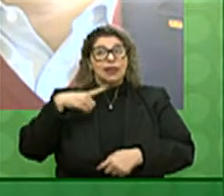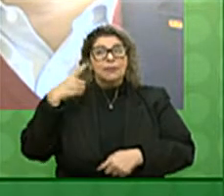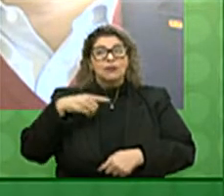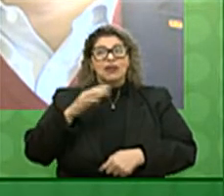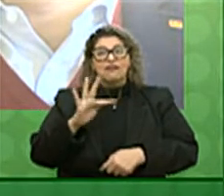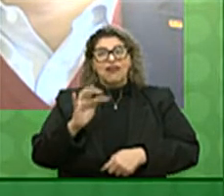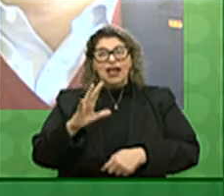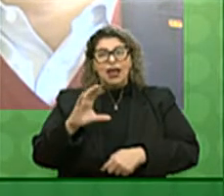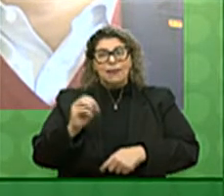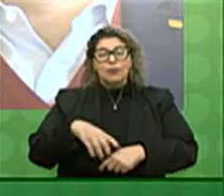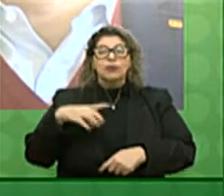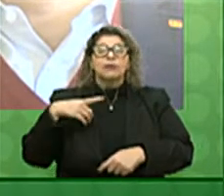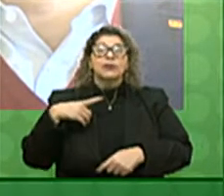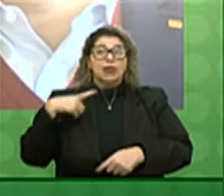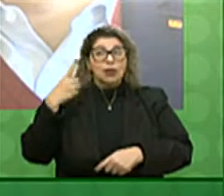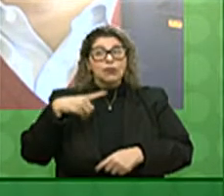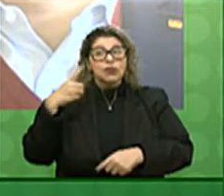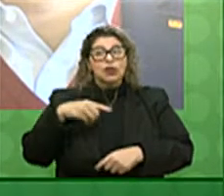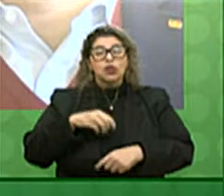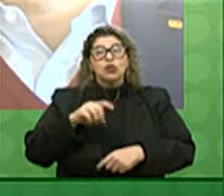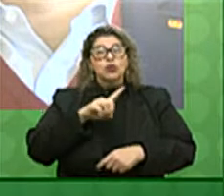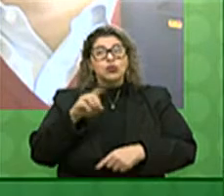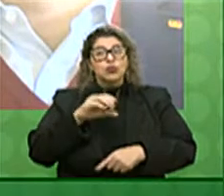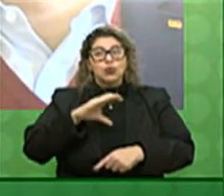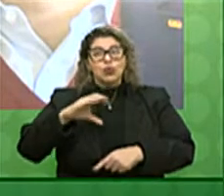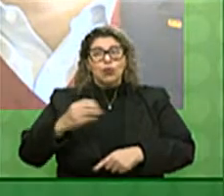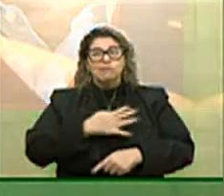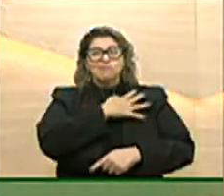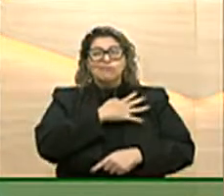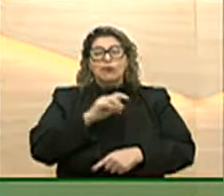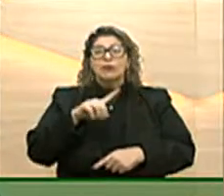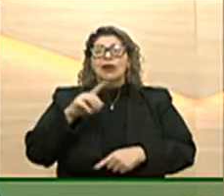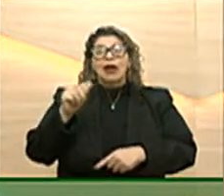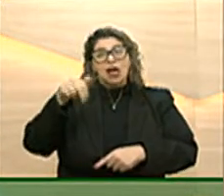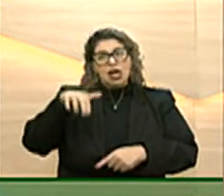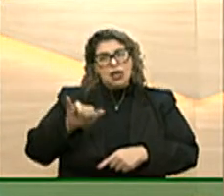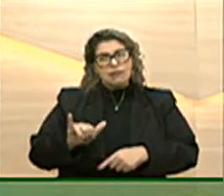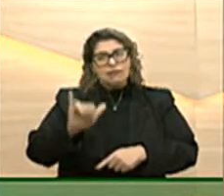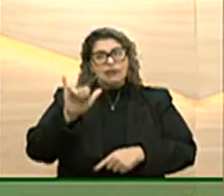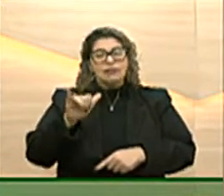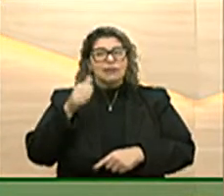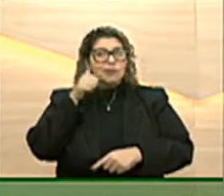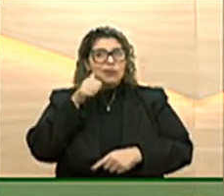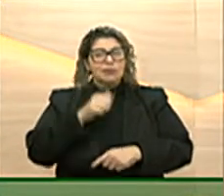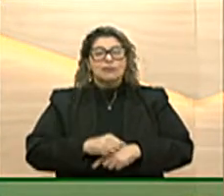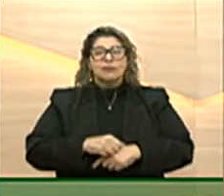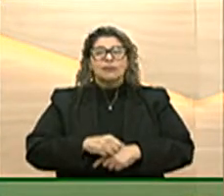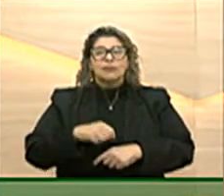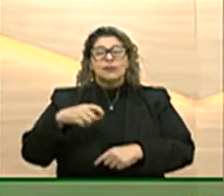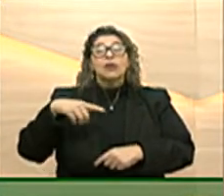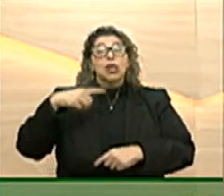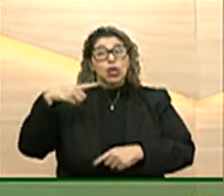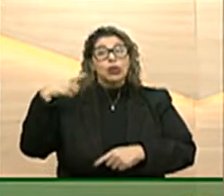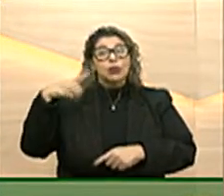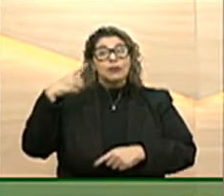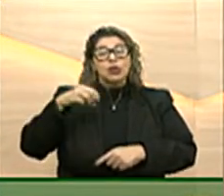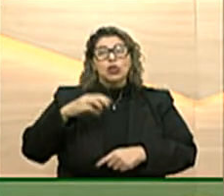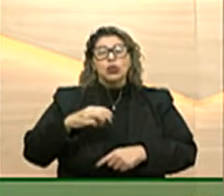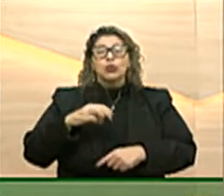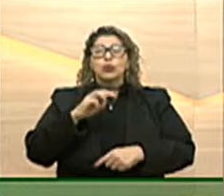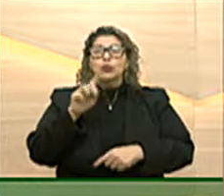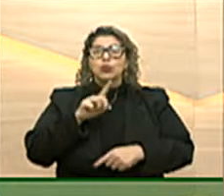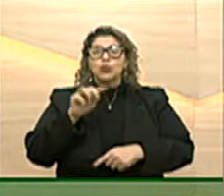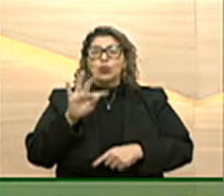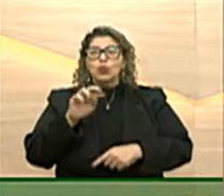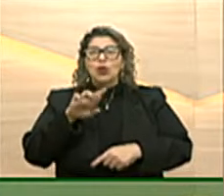Fábio Branco, deputado Luciano Zucco, Anny Ortiz, deputado Sérgio Turra, Elton